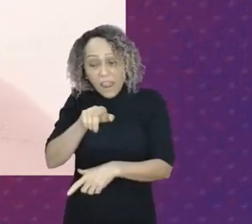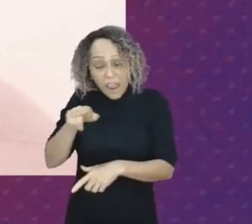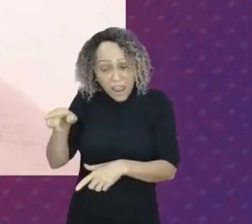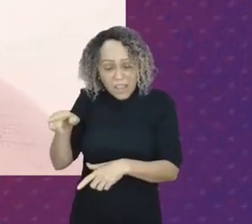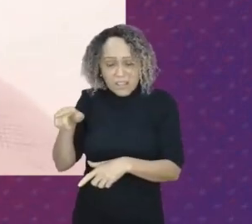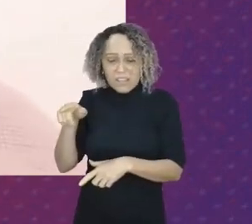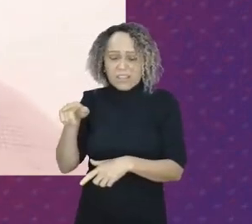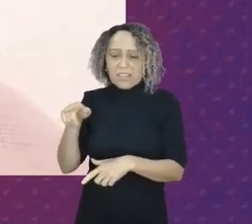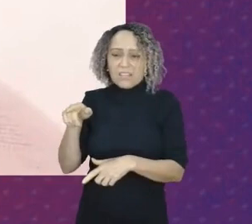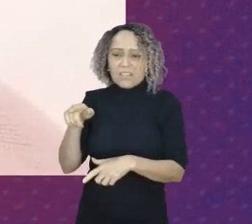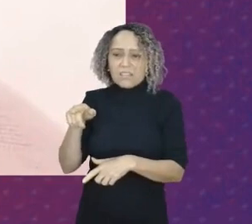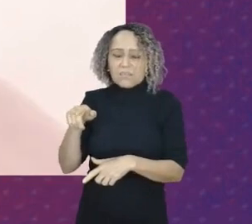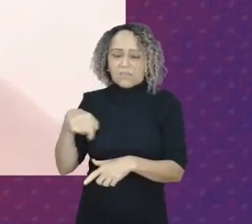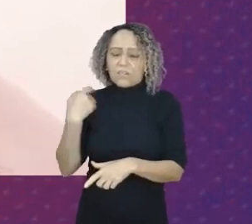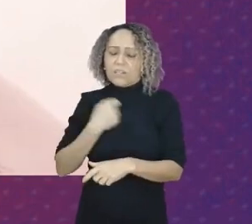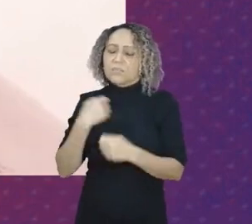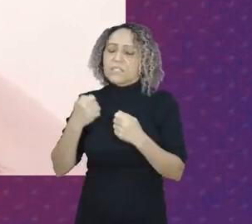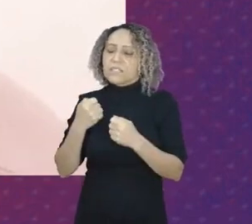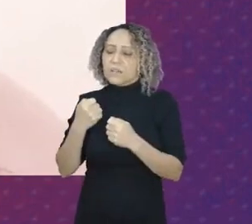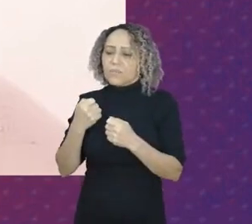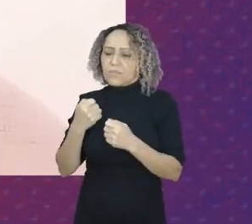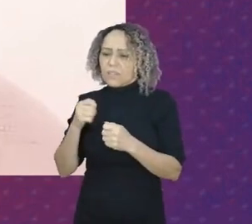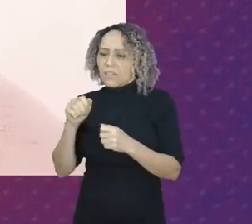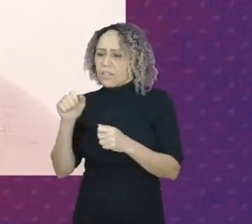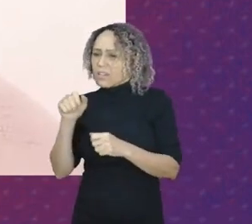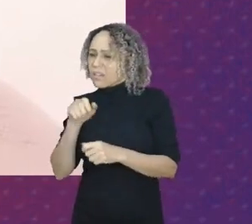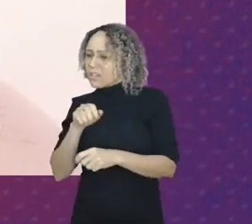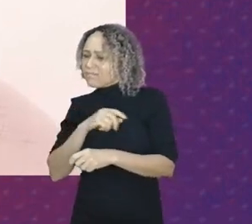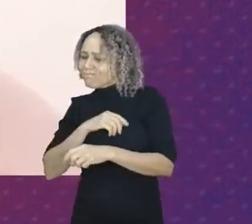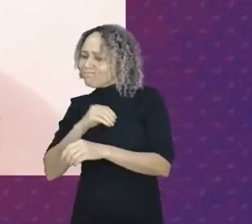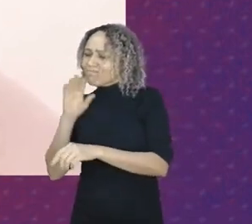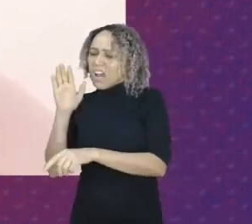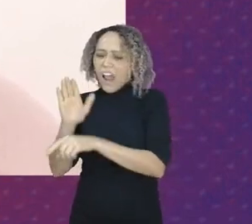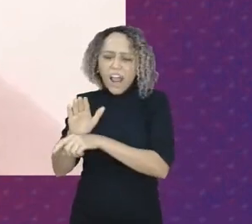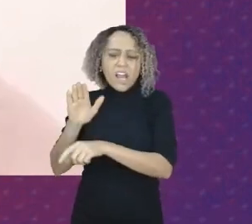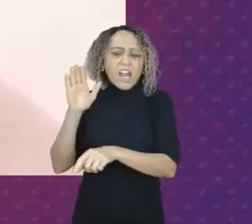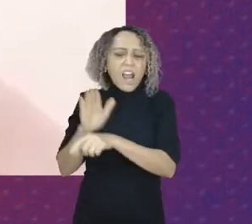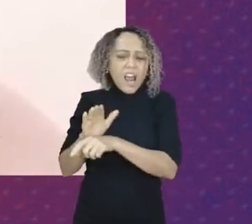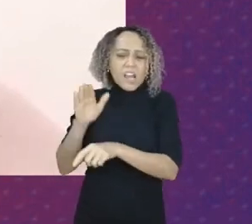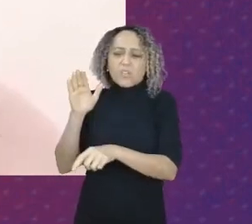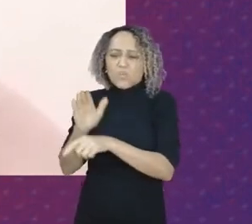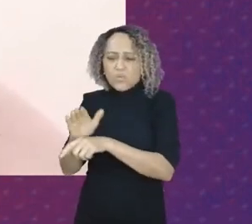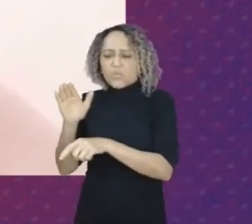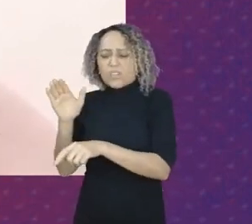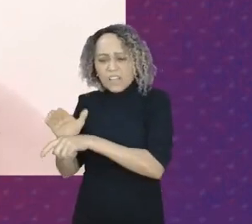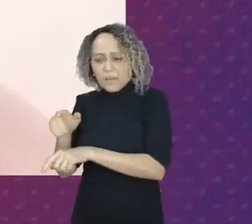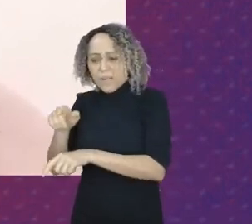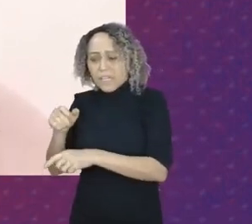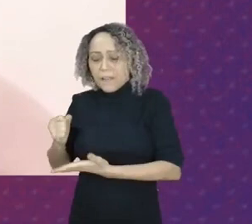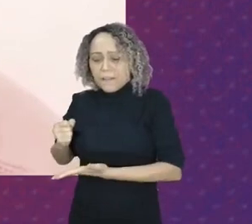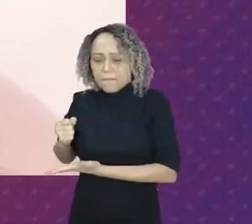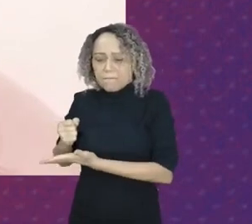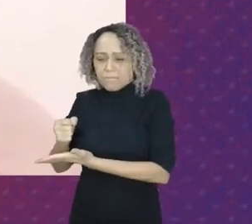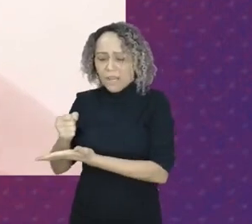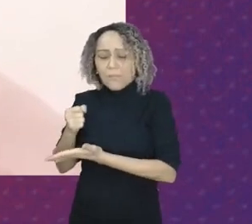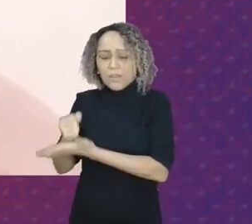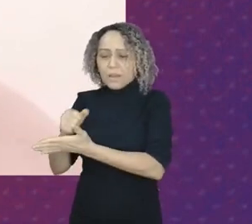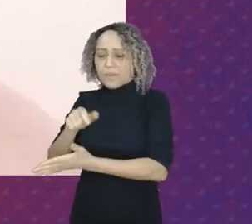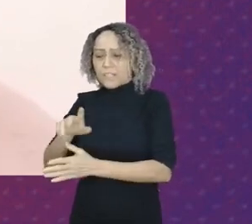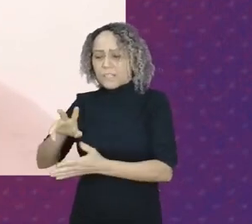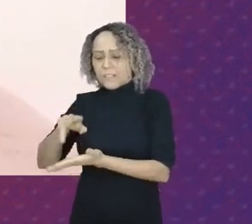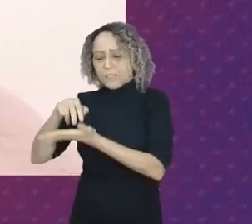nós precisamos olhar que nós precisamos contribuir com que ela se fortaleça para então